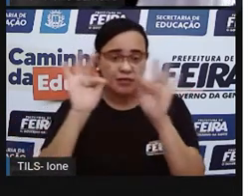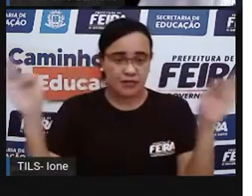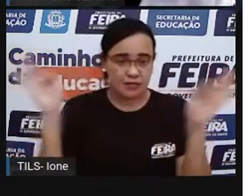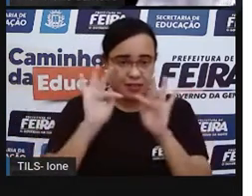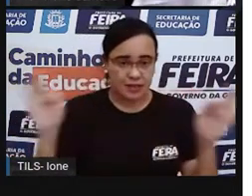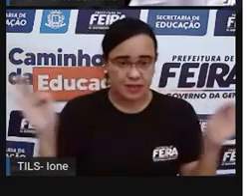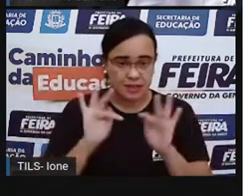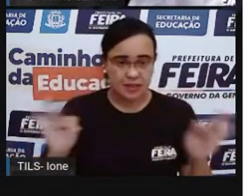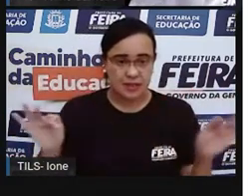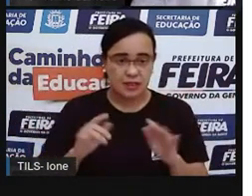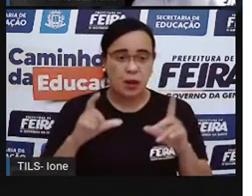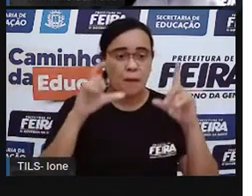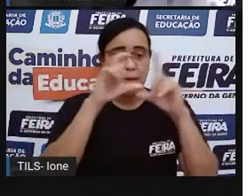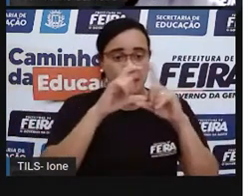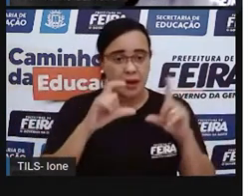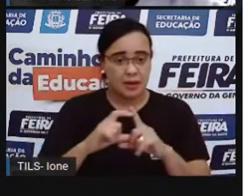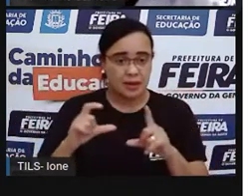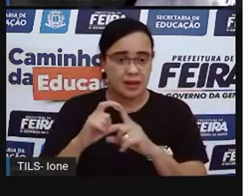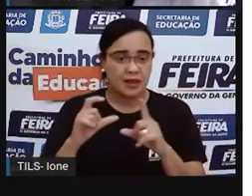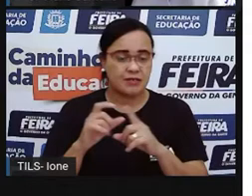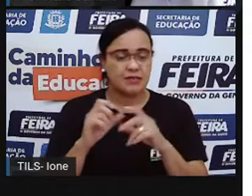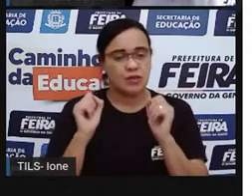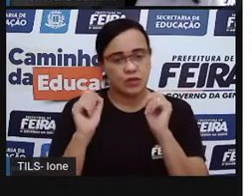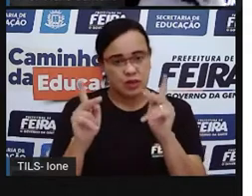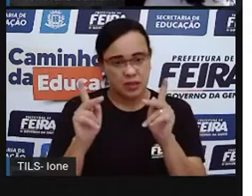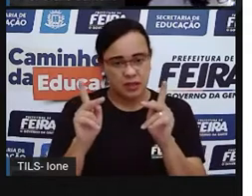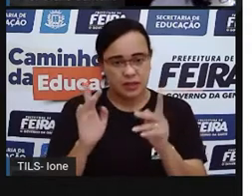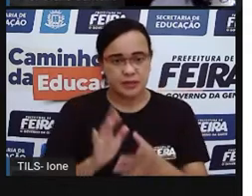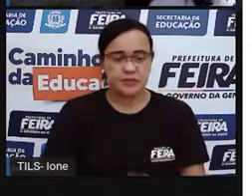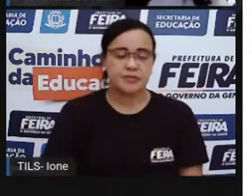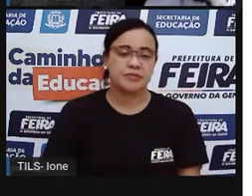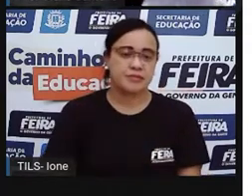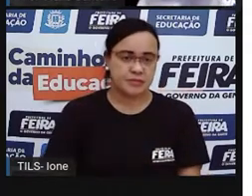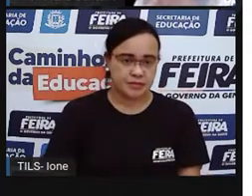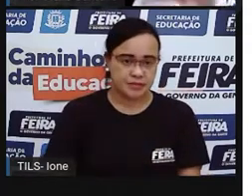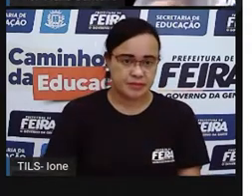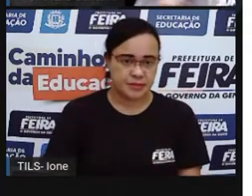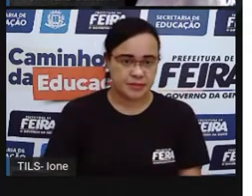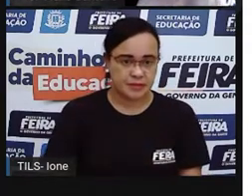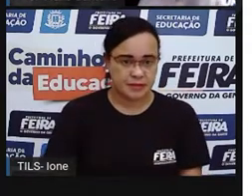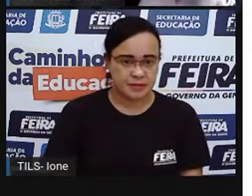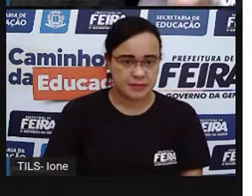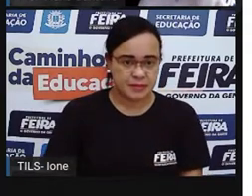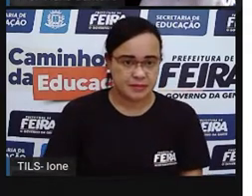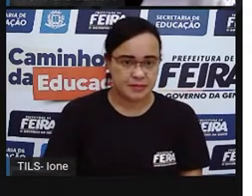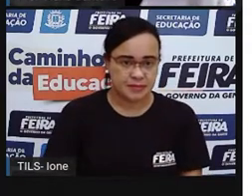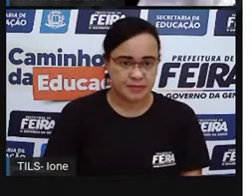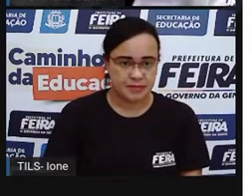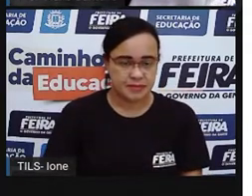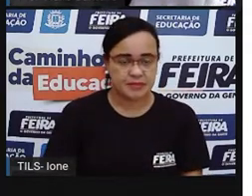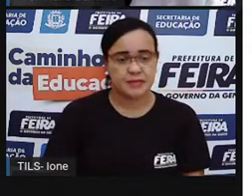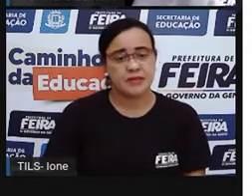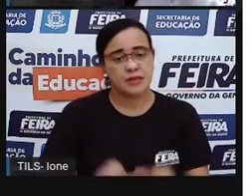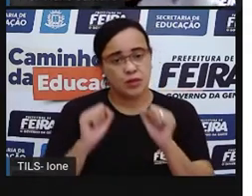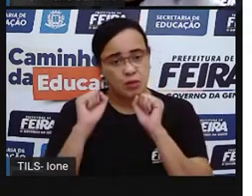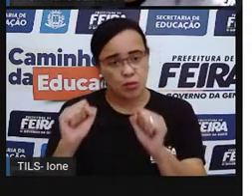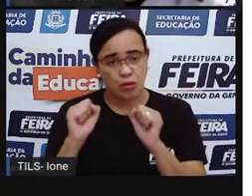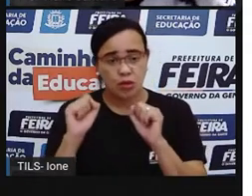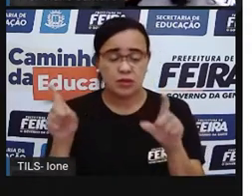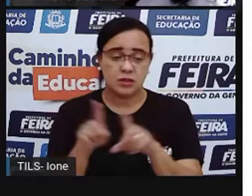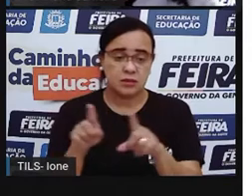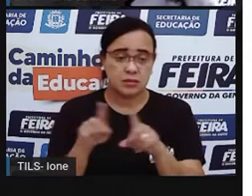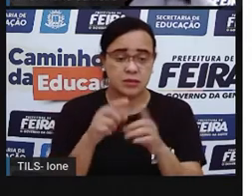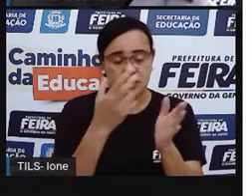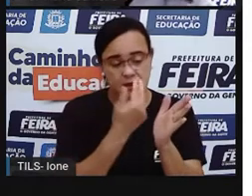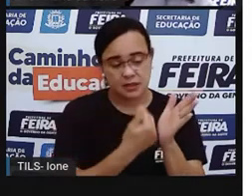e depois você volta pra aula, tá joia? Se você estiver aqui na TV, você pode ir desenhando enquanto a Proyane tá falando, tá bom?